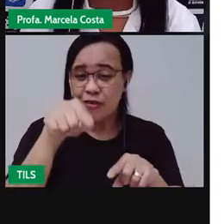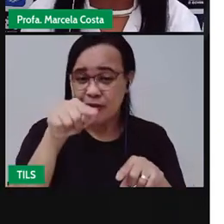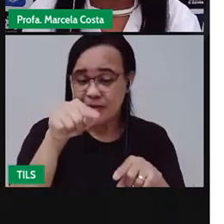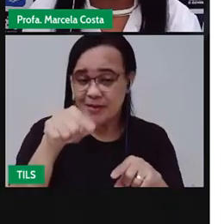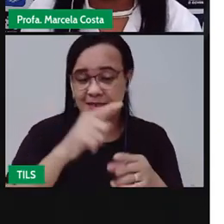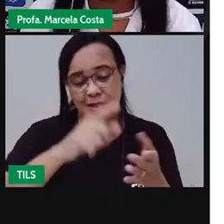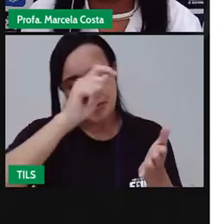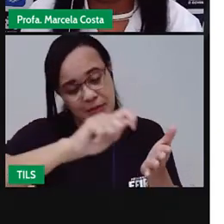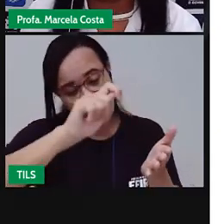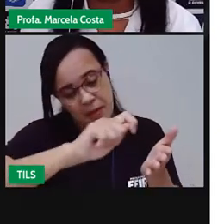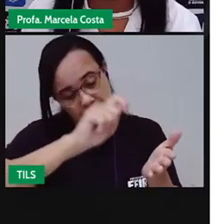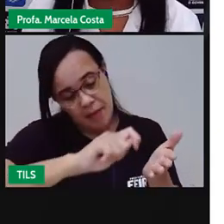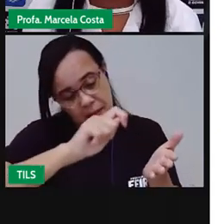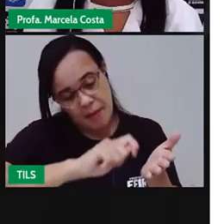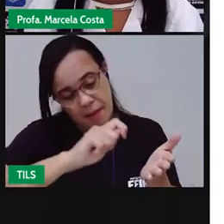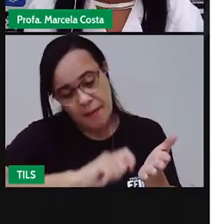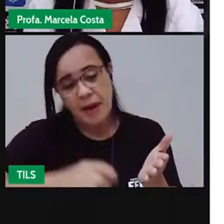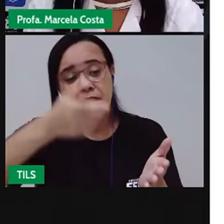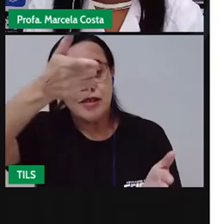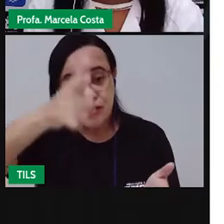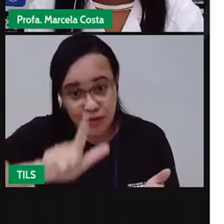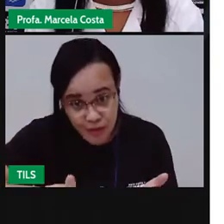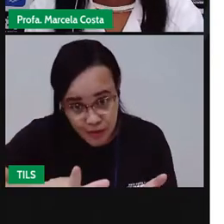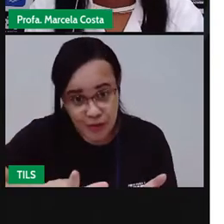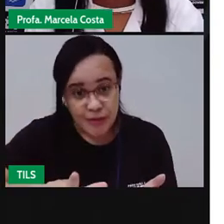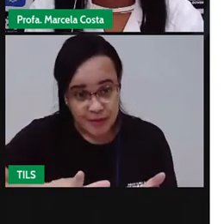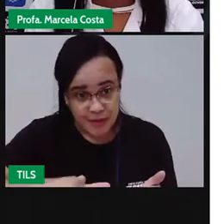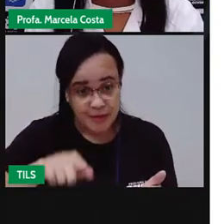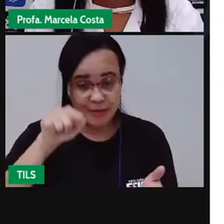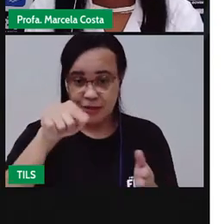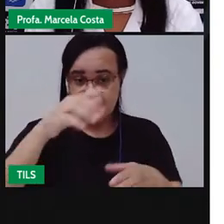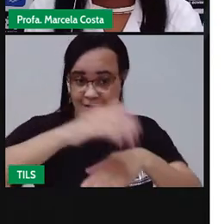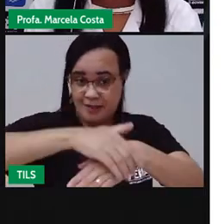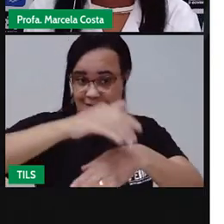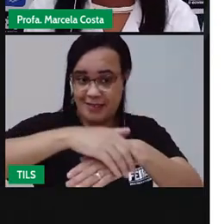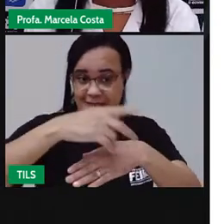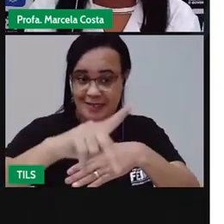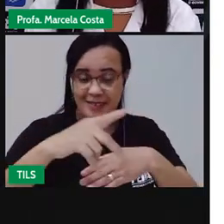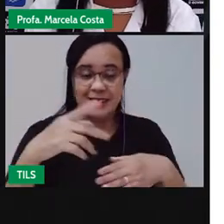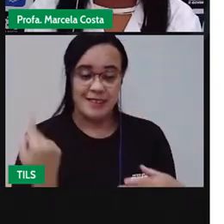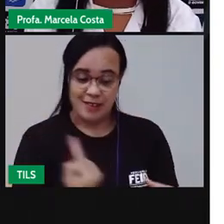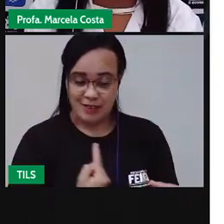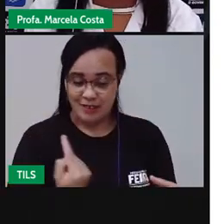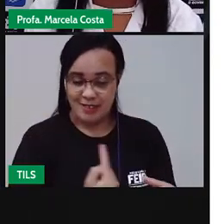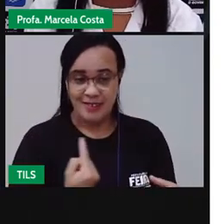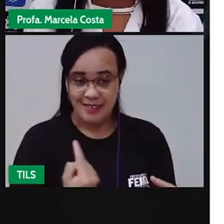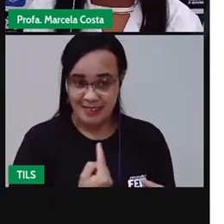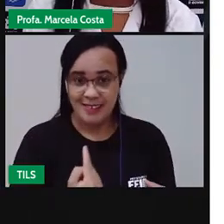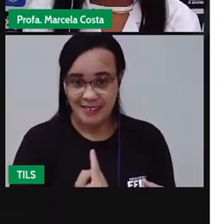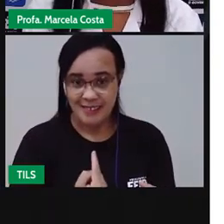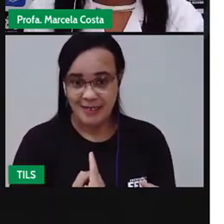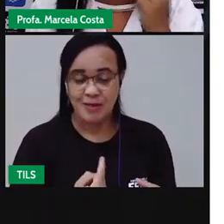reescrever esse bilhete que a Amália fez para a sua colega.